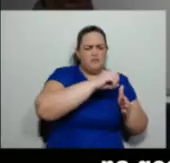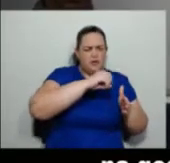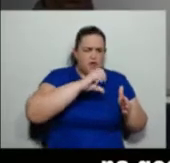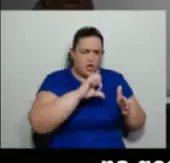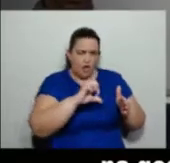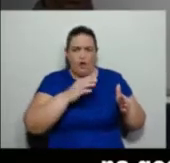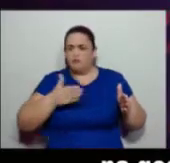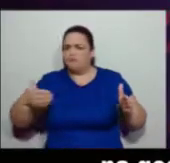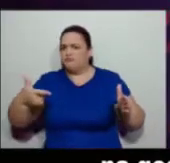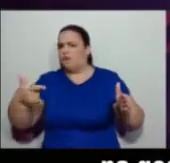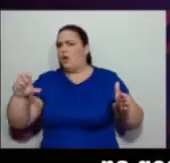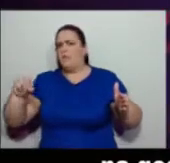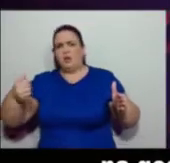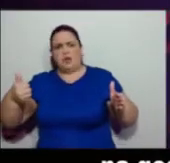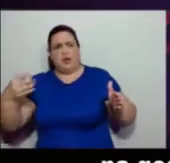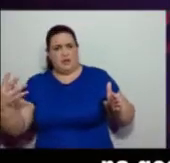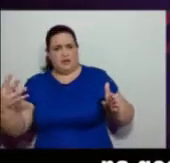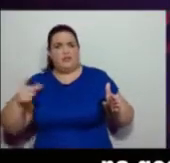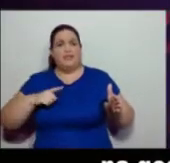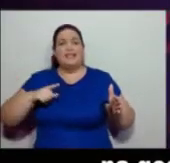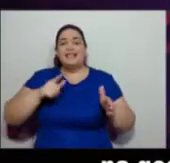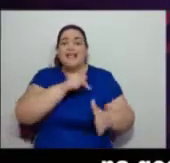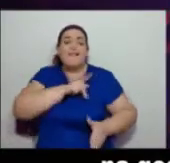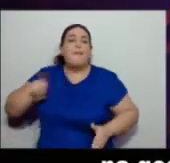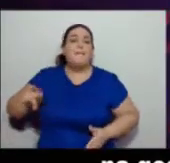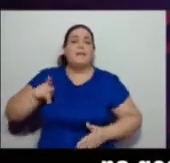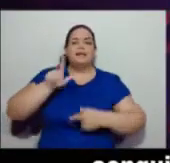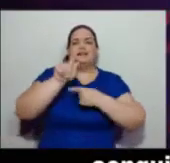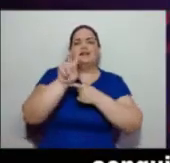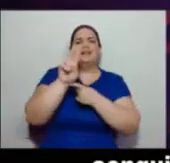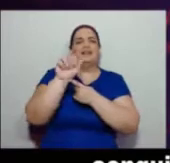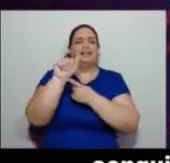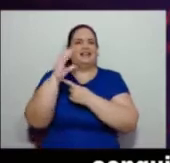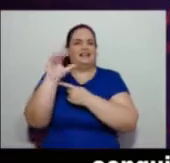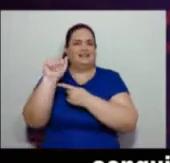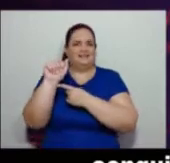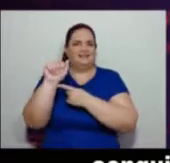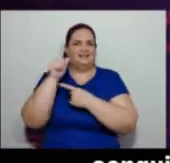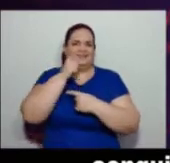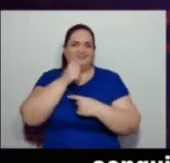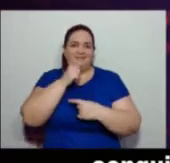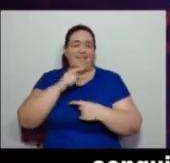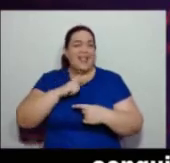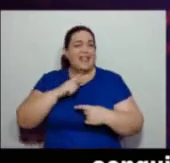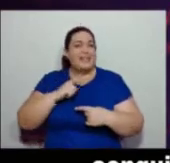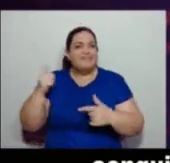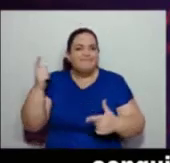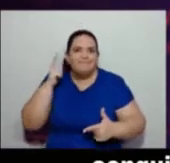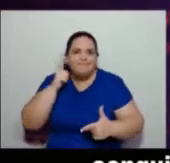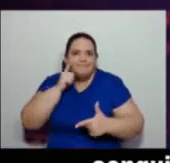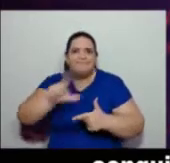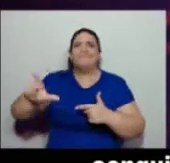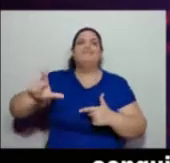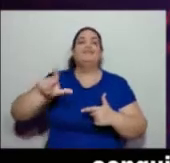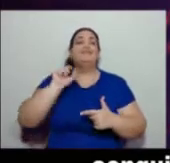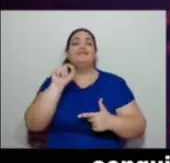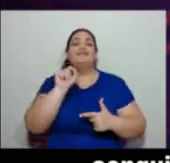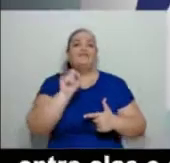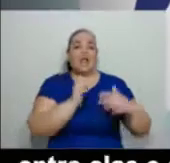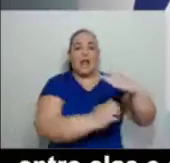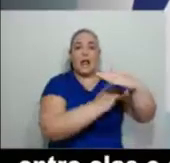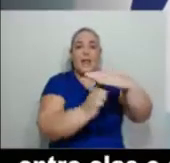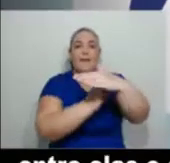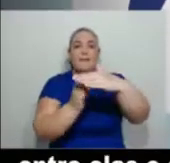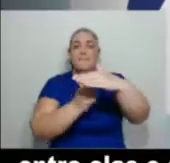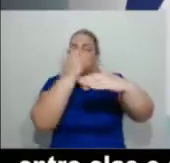presidente Graça Mendes, a FEAPAIS Pernambuco conquistou importantes parcerias com empresas sérias. Entre